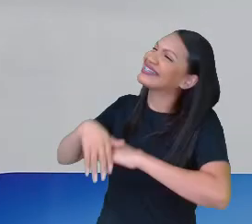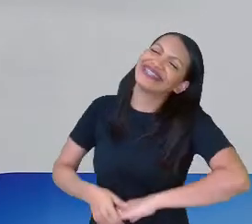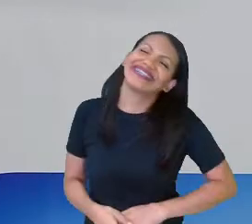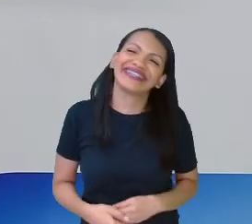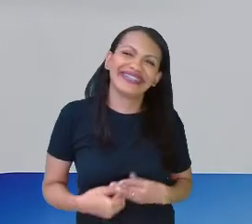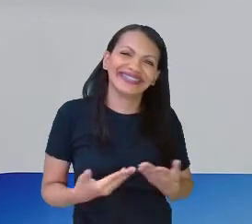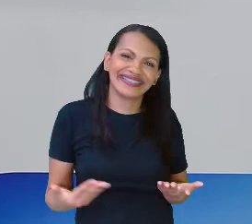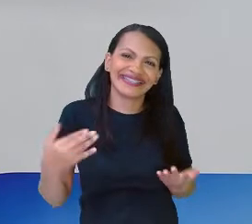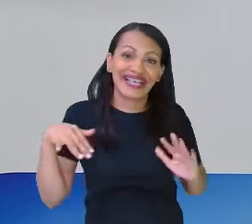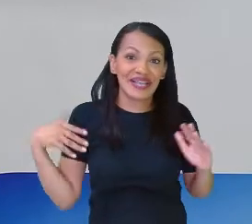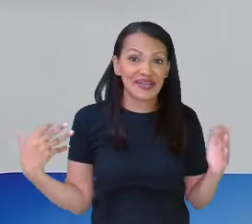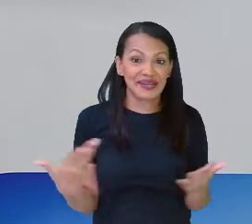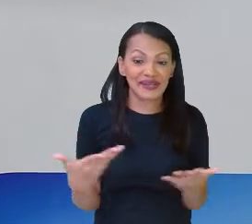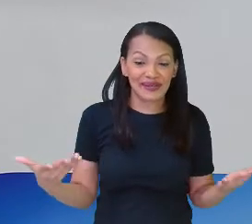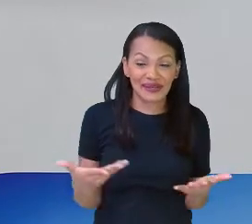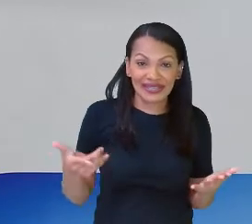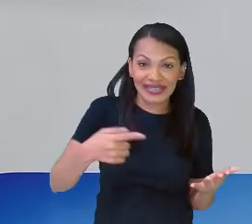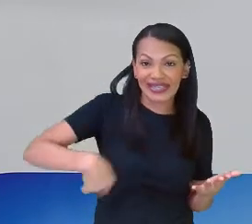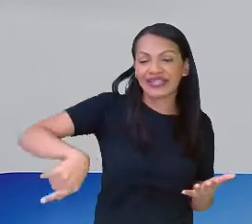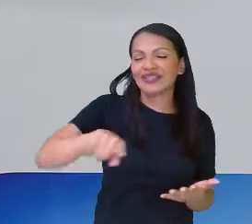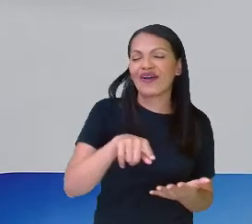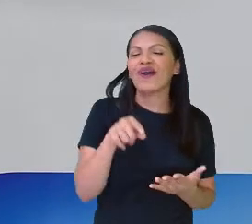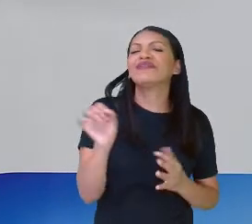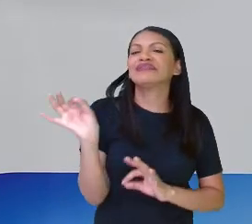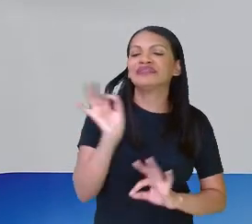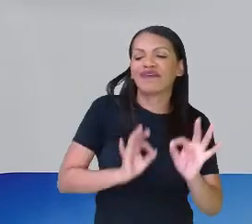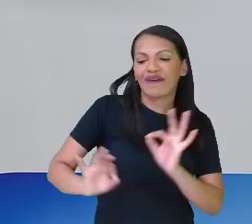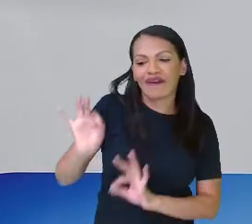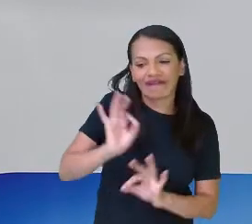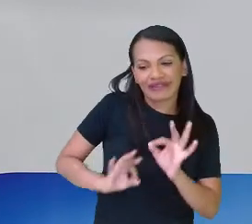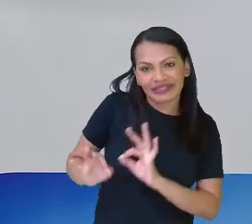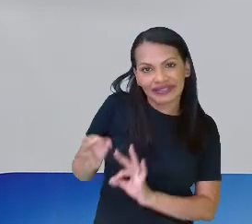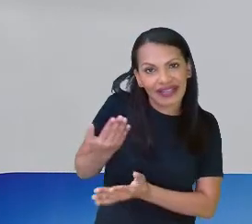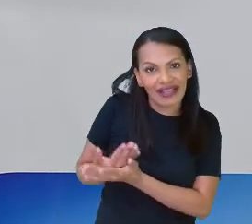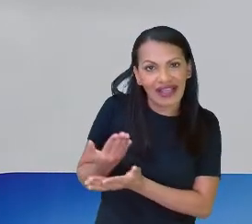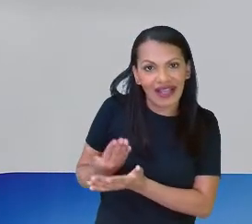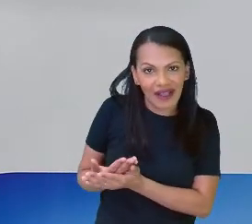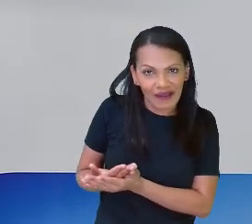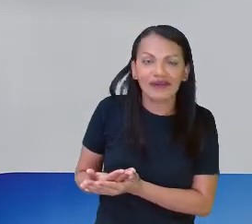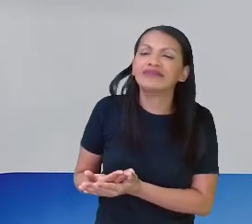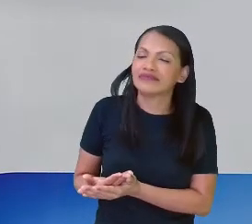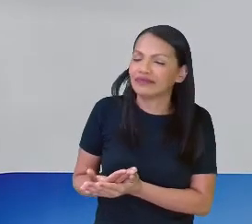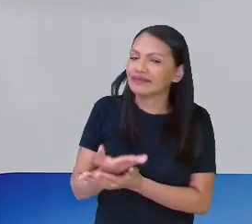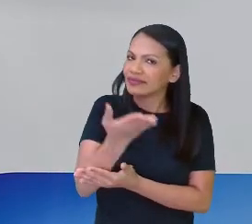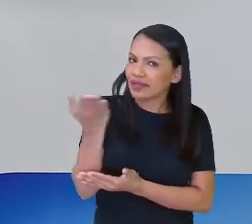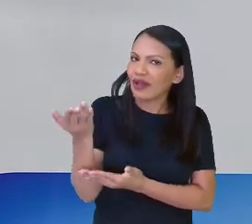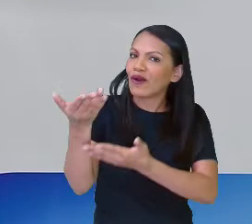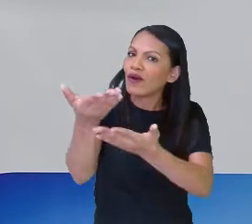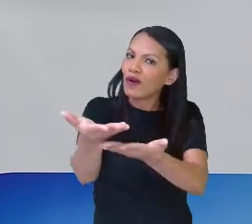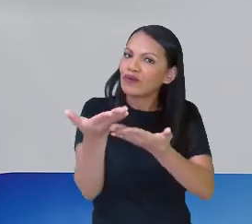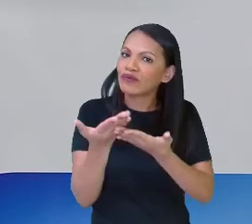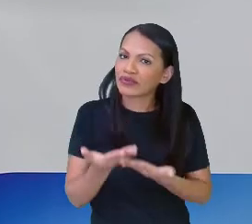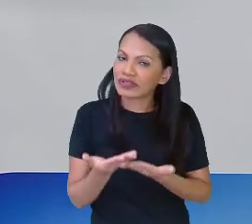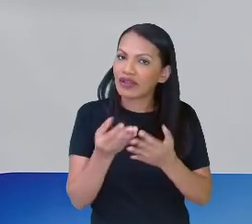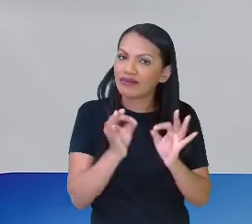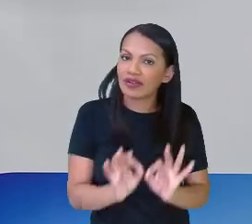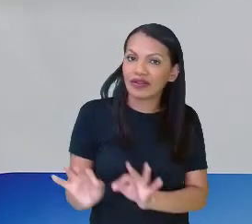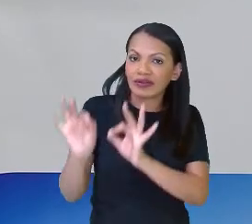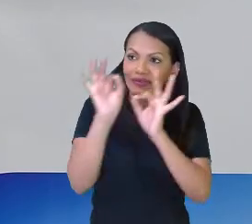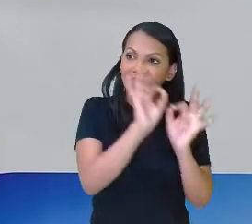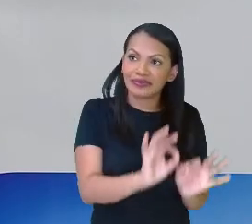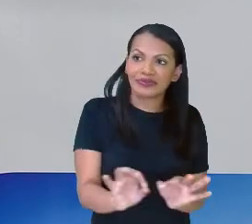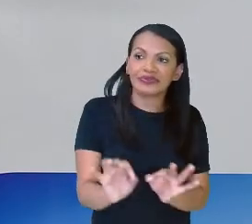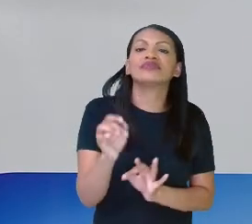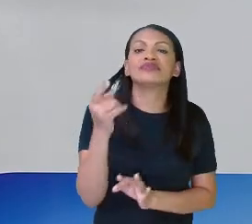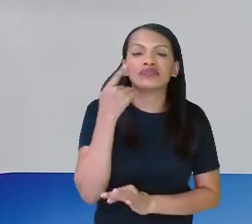né, gente, estamos aqui montados para vocês, porque agora eu vou convidá-los para ver essa cena, que é